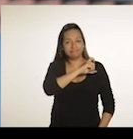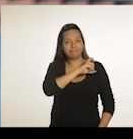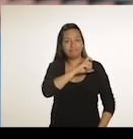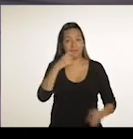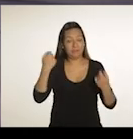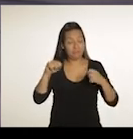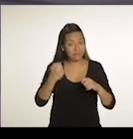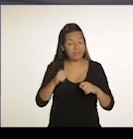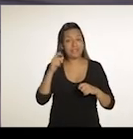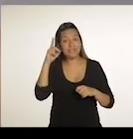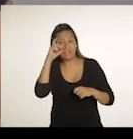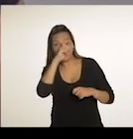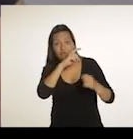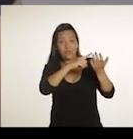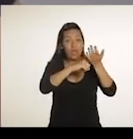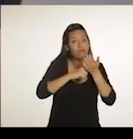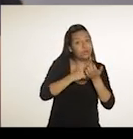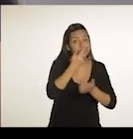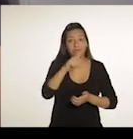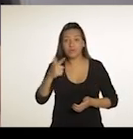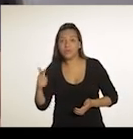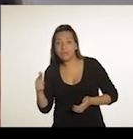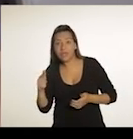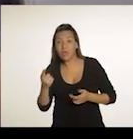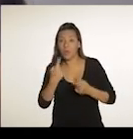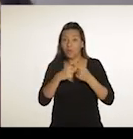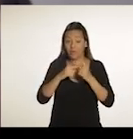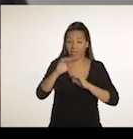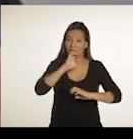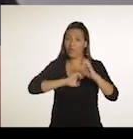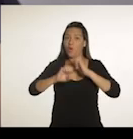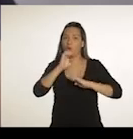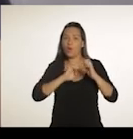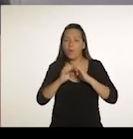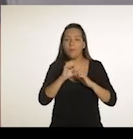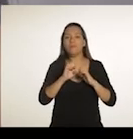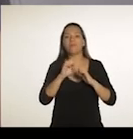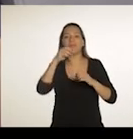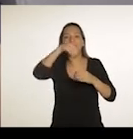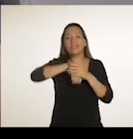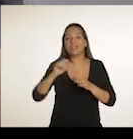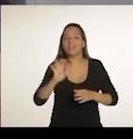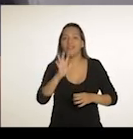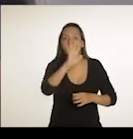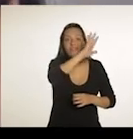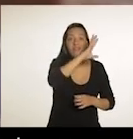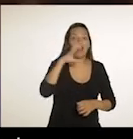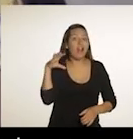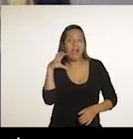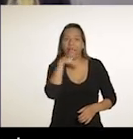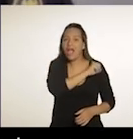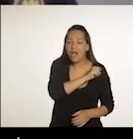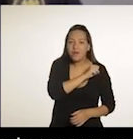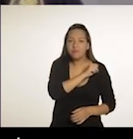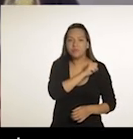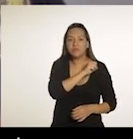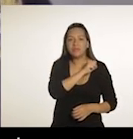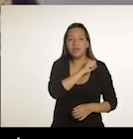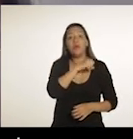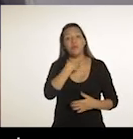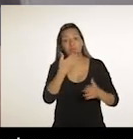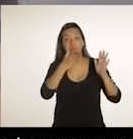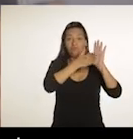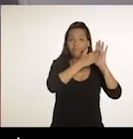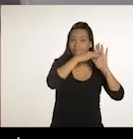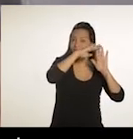gerir um negócio. A economia dentro de uma favela é muito rápida, o giro das coisas é muito rápido. Então essa proposta do